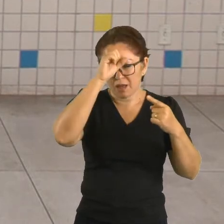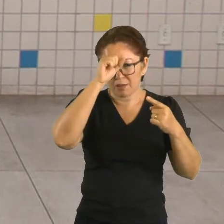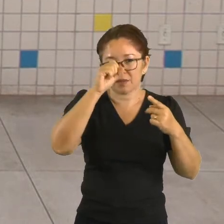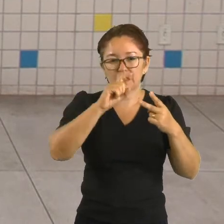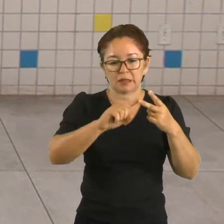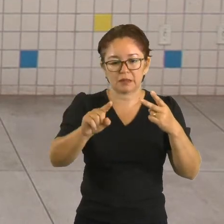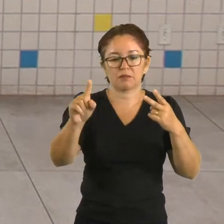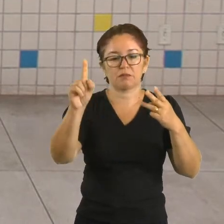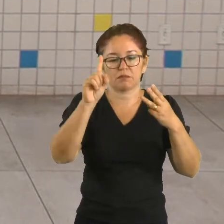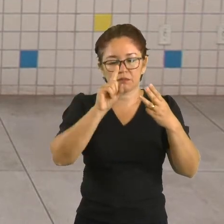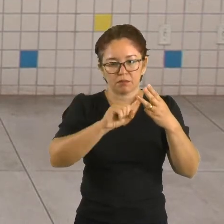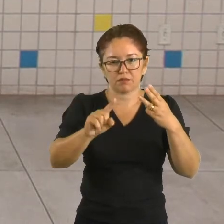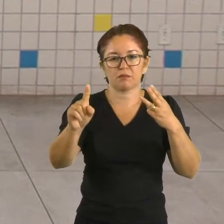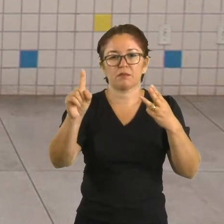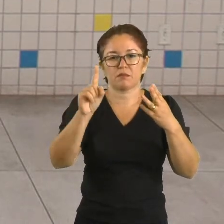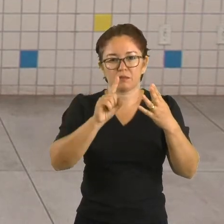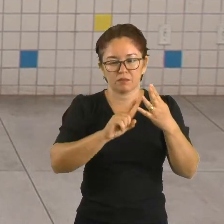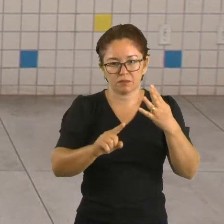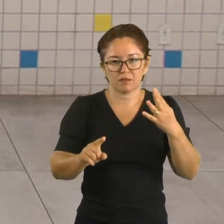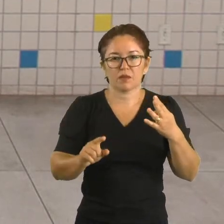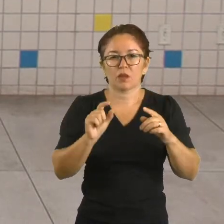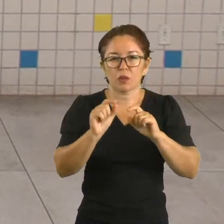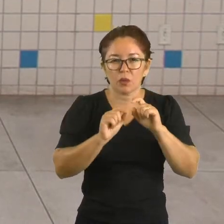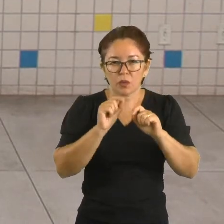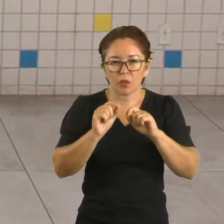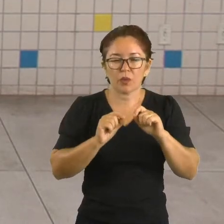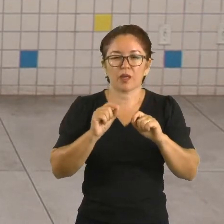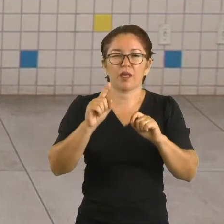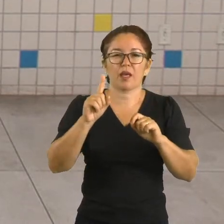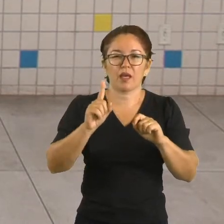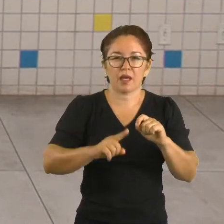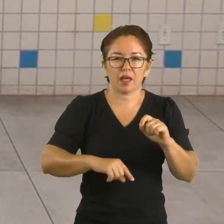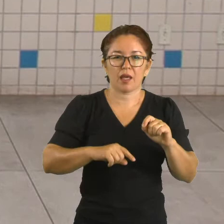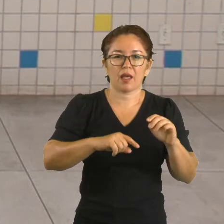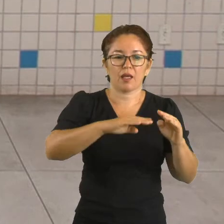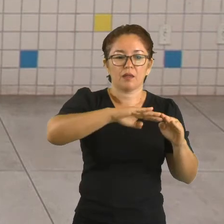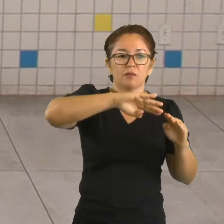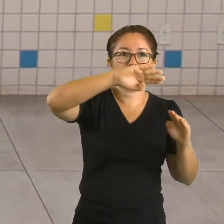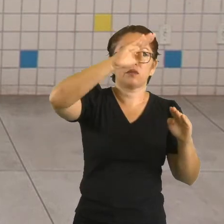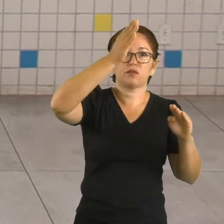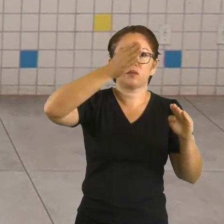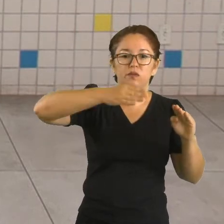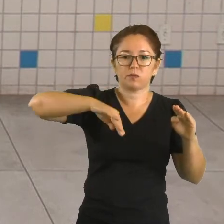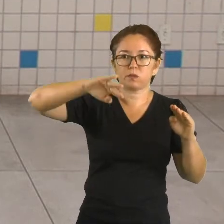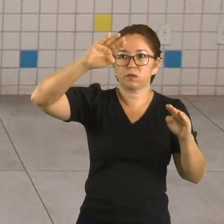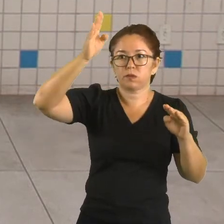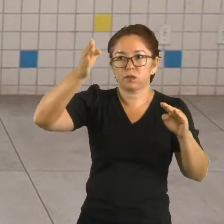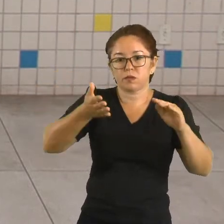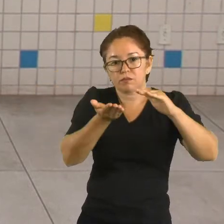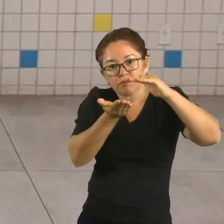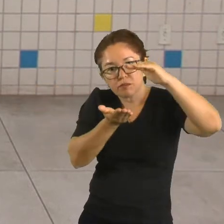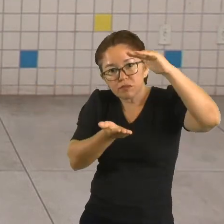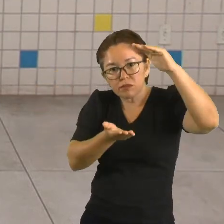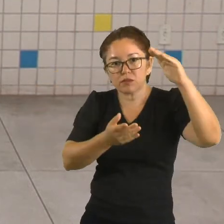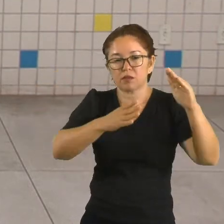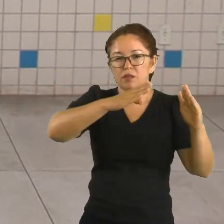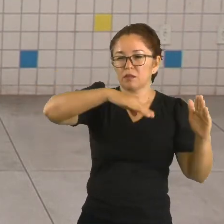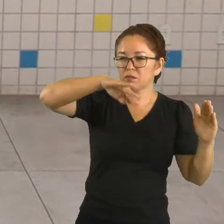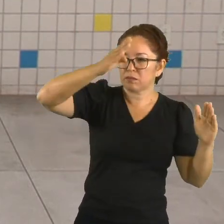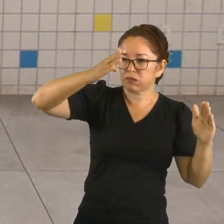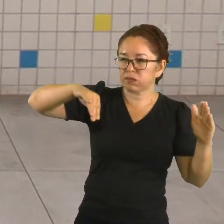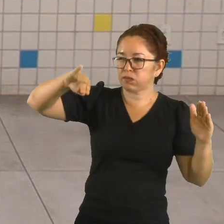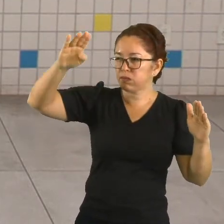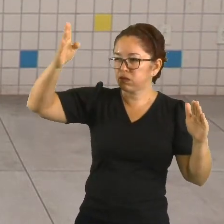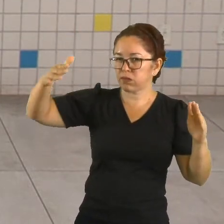a questão da frequência, do período das ondas. E quando eu falei para vocês sobre cristas e vales, eu vou desenhar aqui